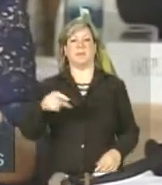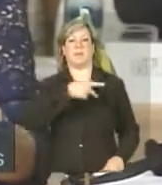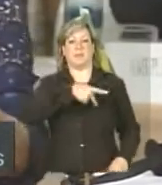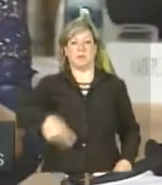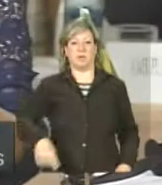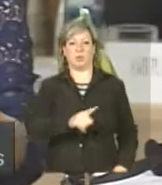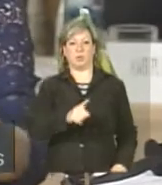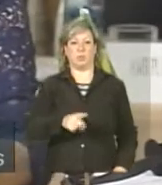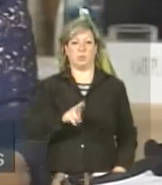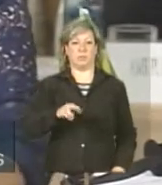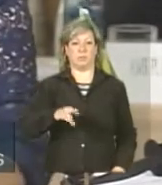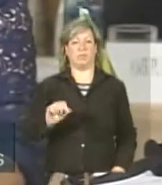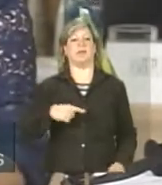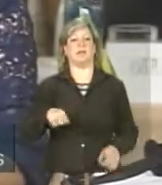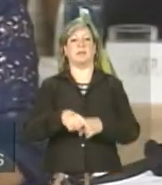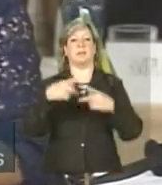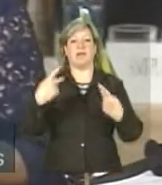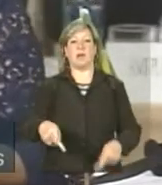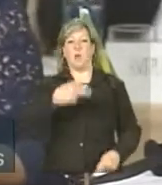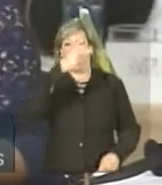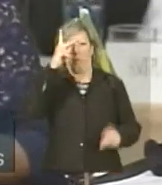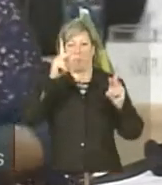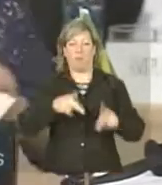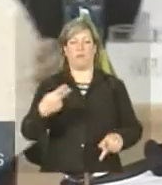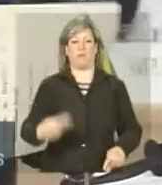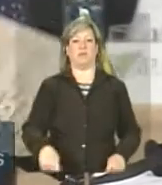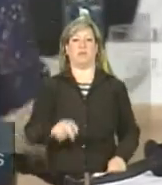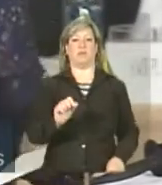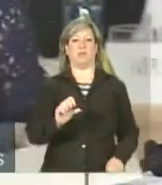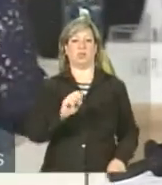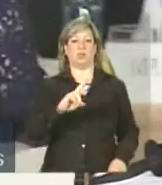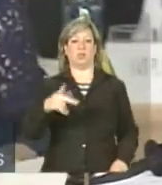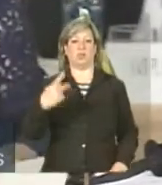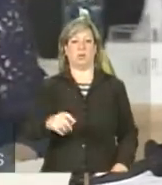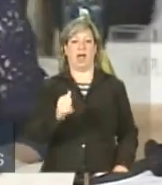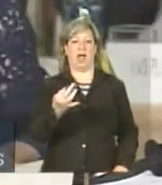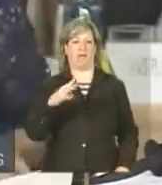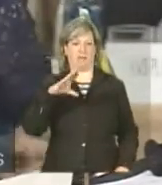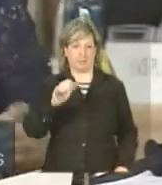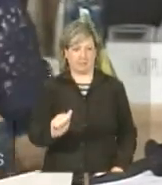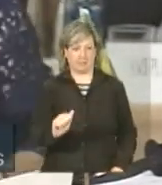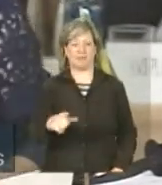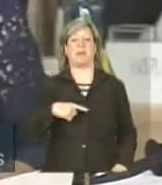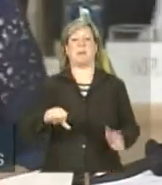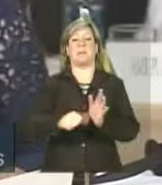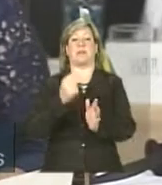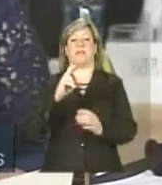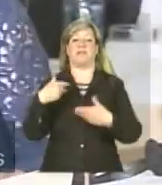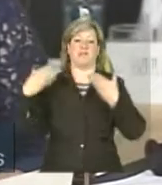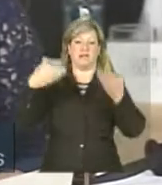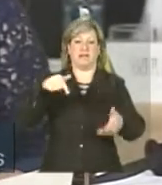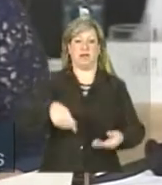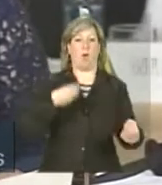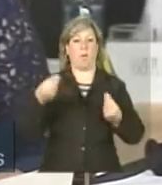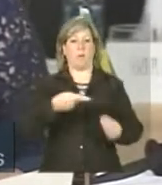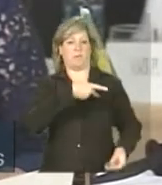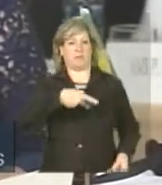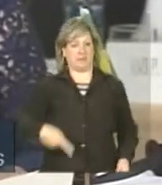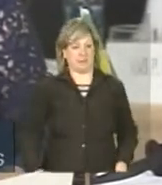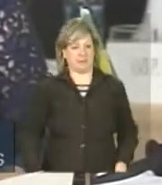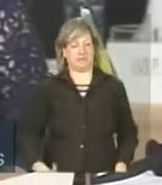povo sul-africano nesta minha primeira visita à África do Sul como presidenta da República.